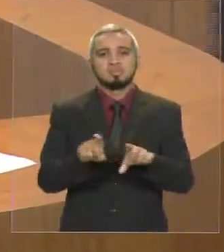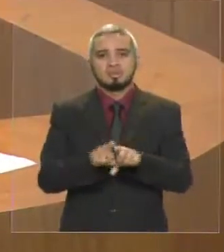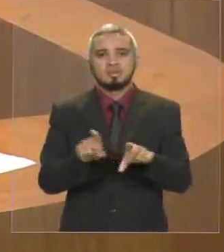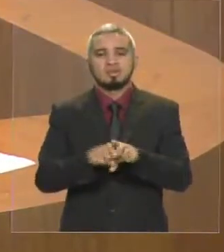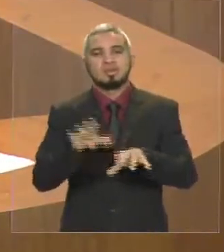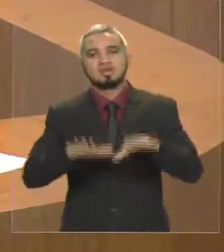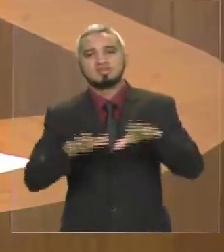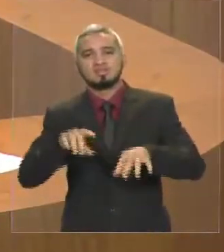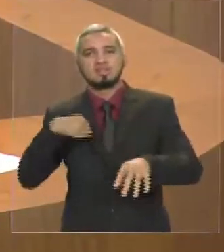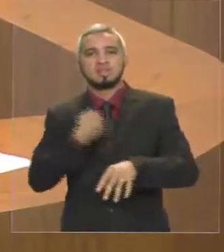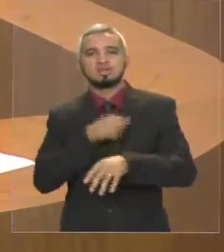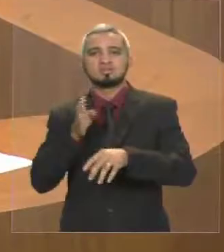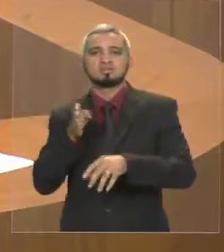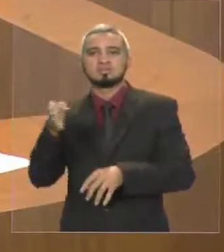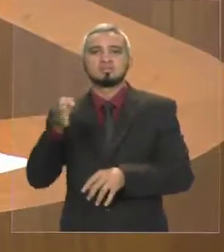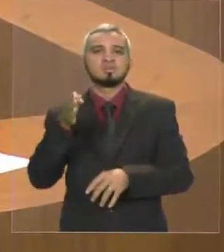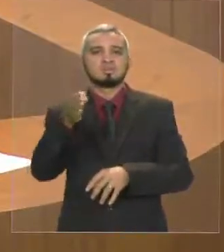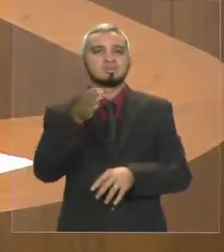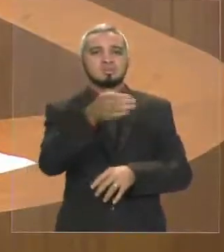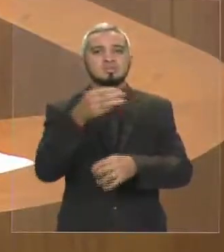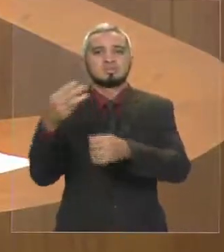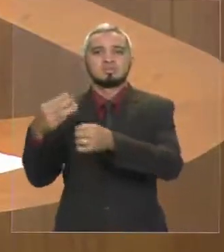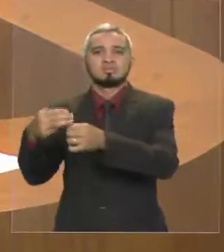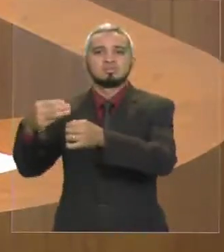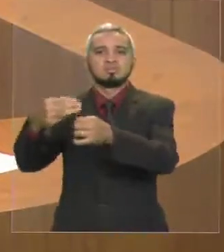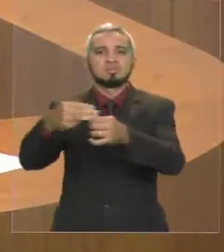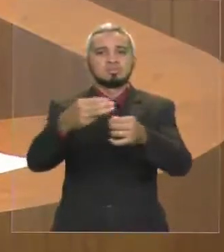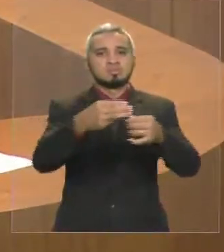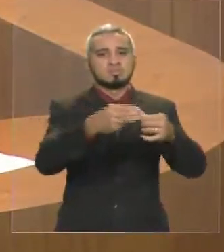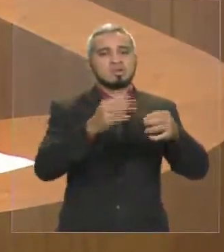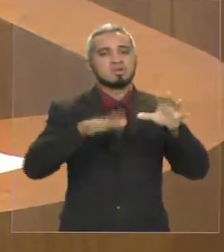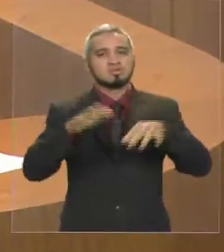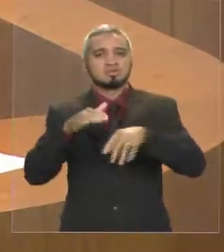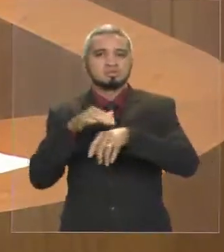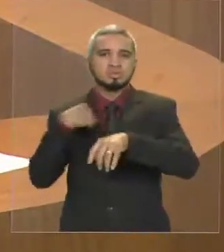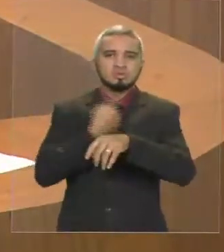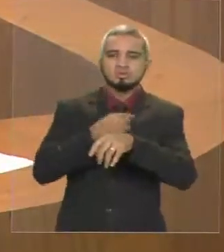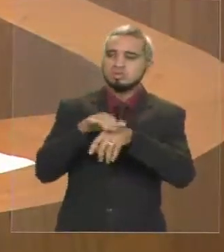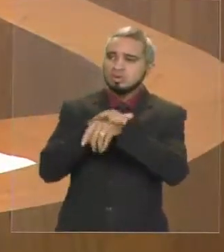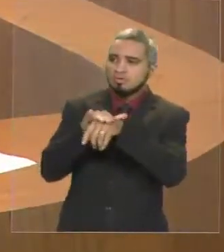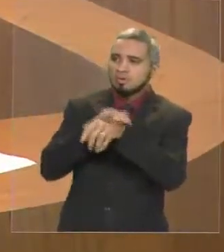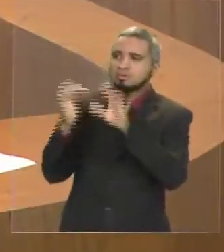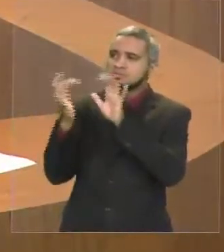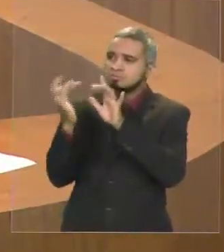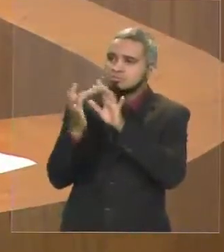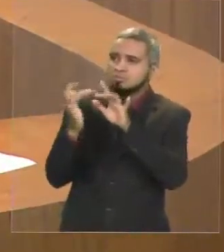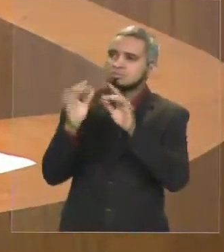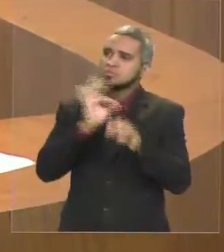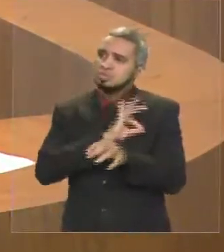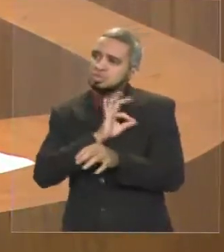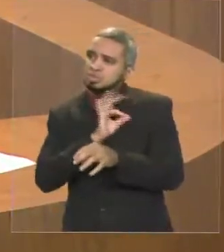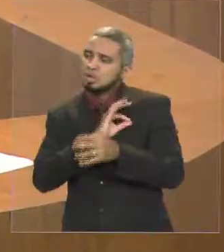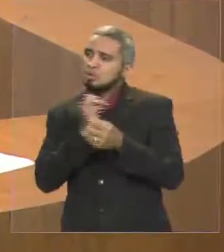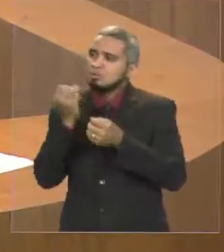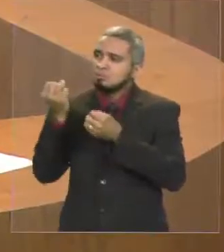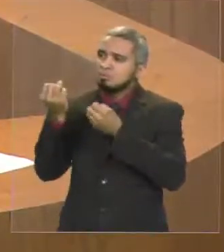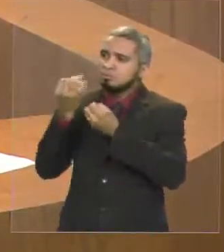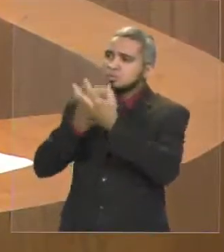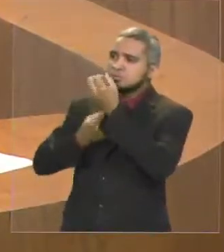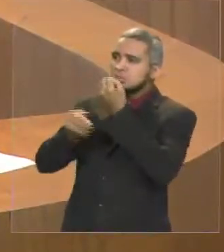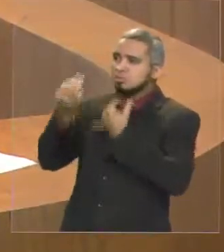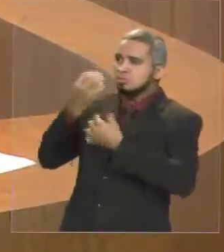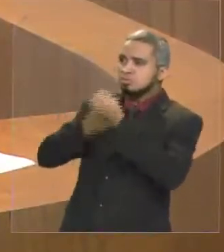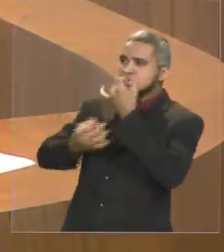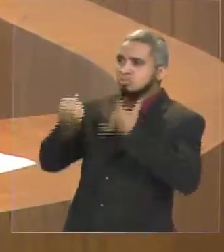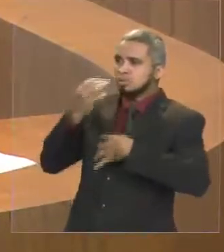é visitar destacamento, é conversar com policiais e os depoimentos são esses, que, infelizmente, muitos, clamando